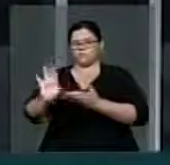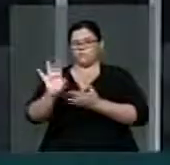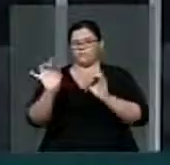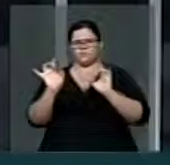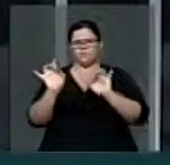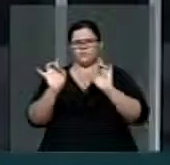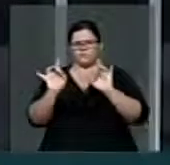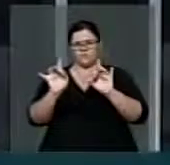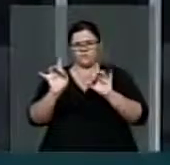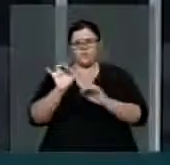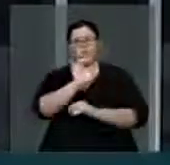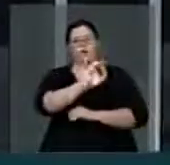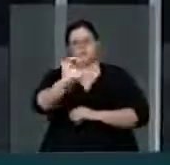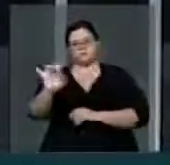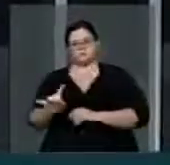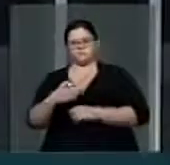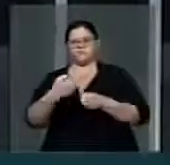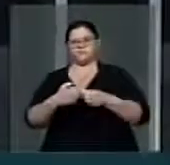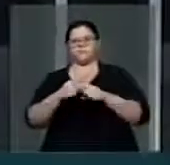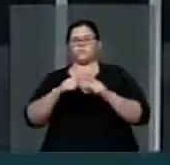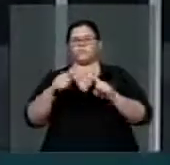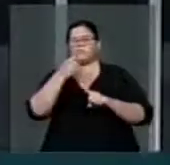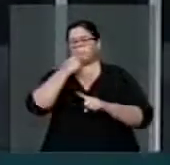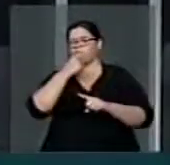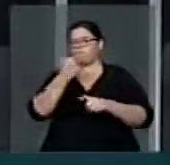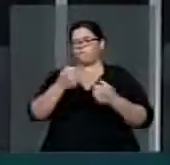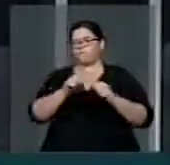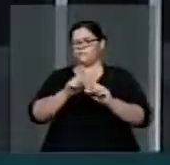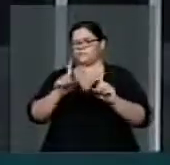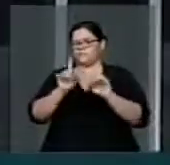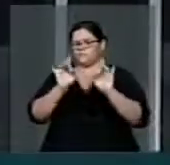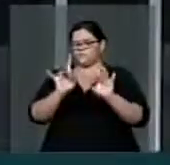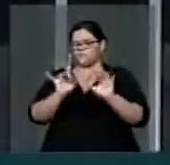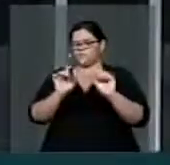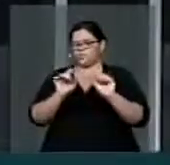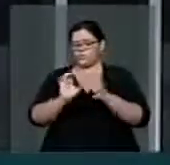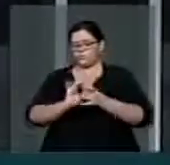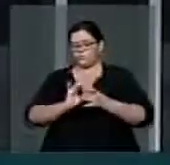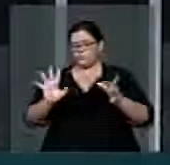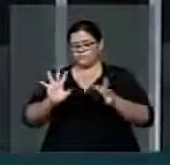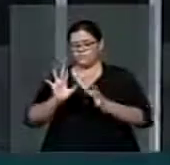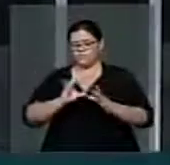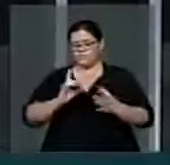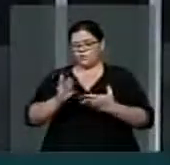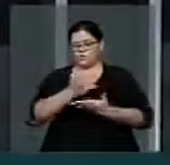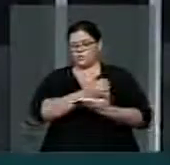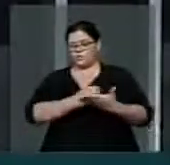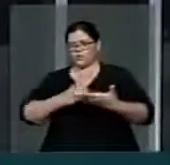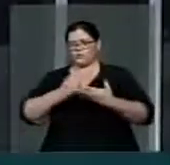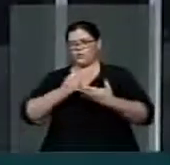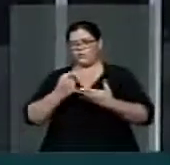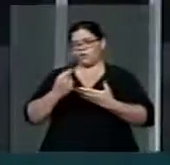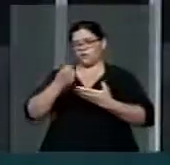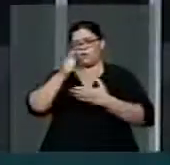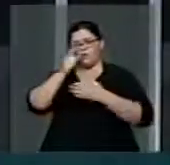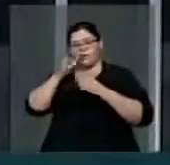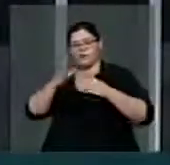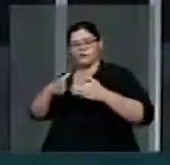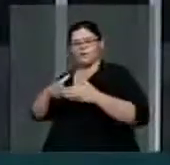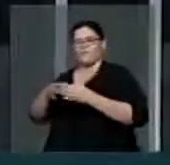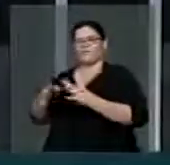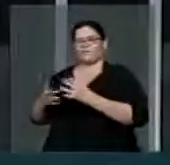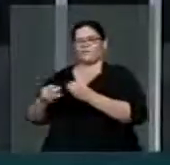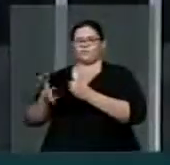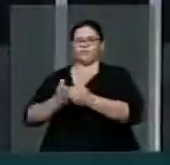município, mas isso não necessariamente vai permitir uma arrecadação que viabilize todo e